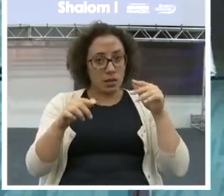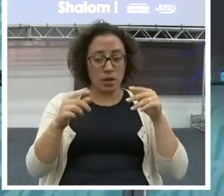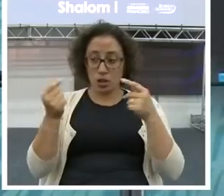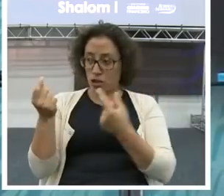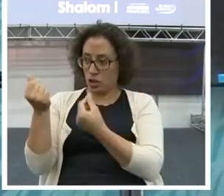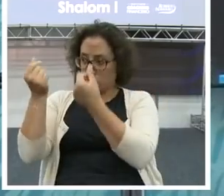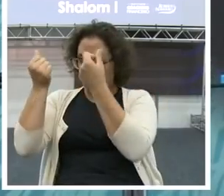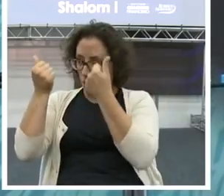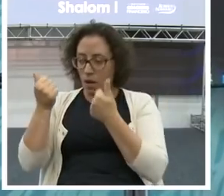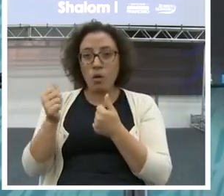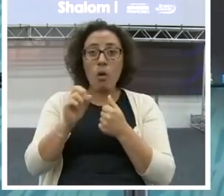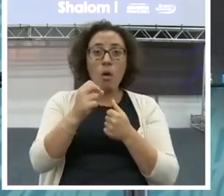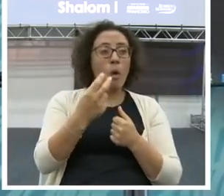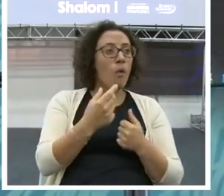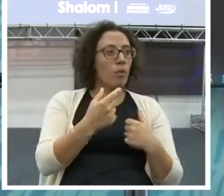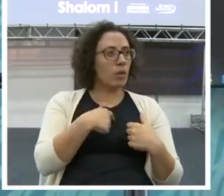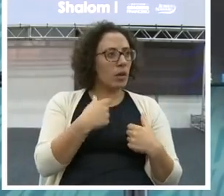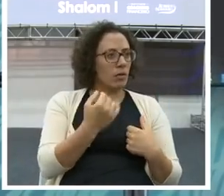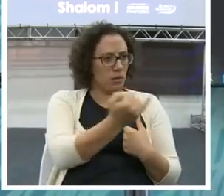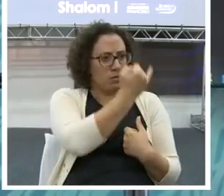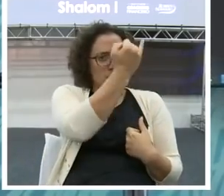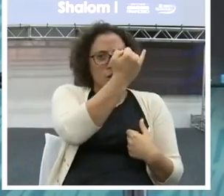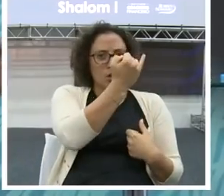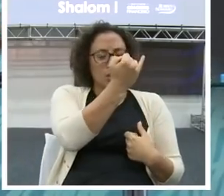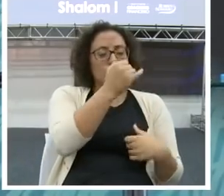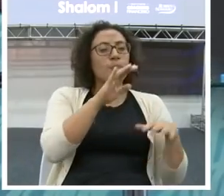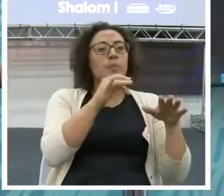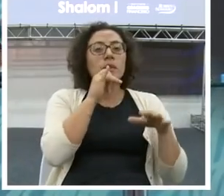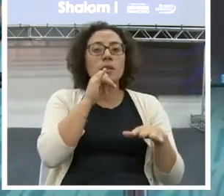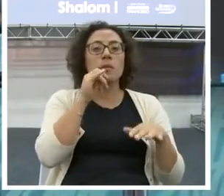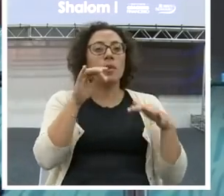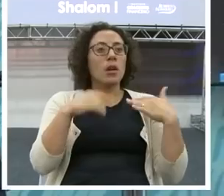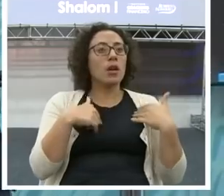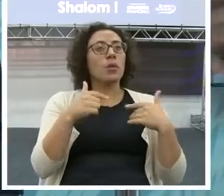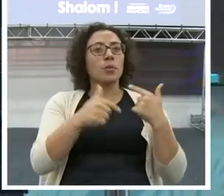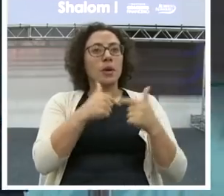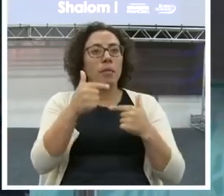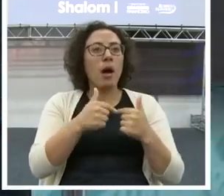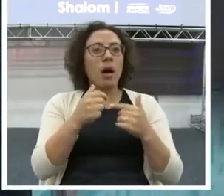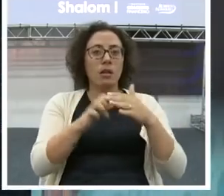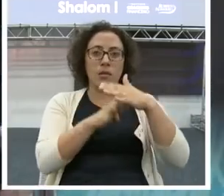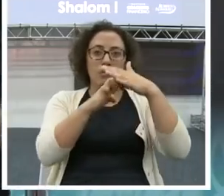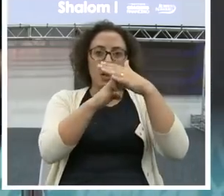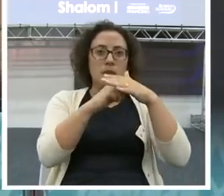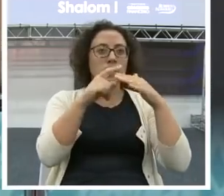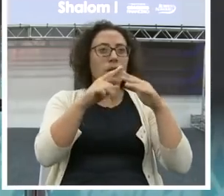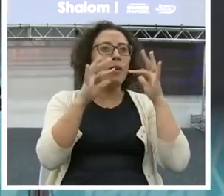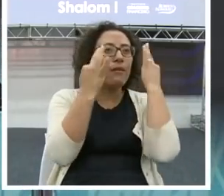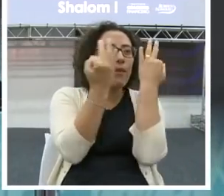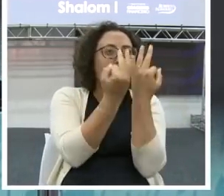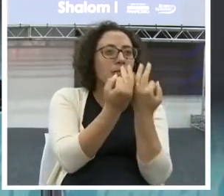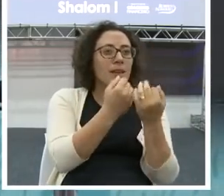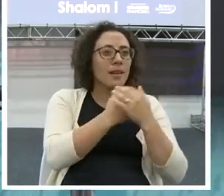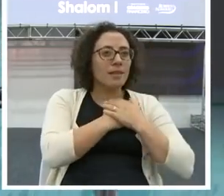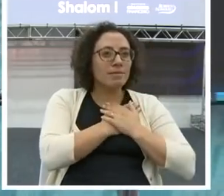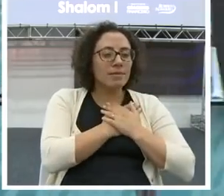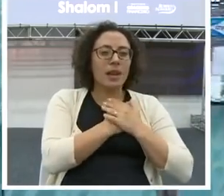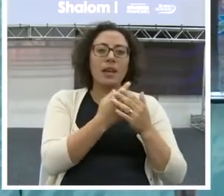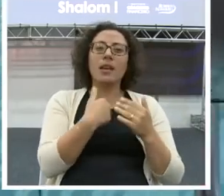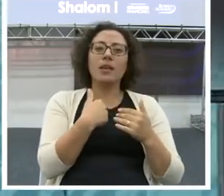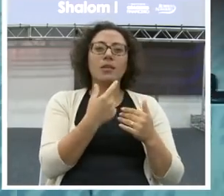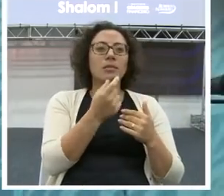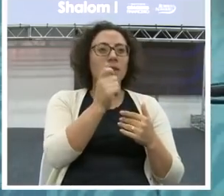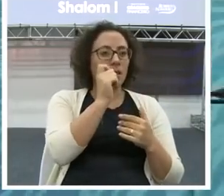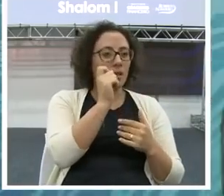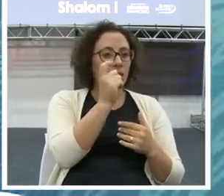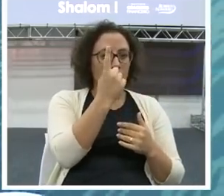se você está trabalhando em uma empresa, você tem lá um monte de amigos, família, aquela empresa é uma família para você, você ganha, vamos por 10 mil lá, chega uma outra